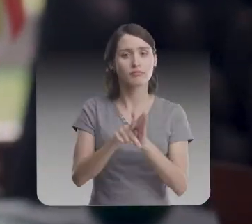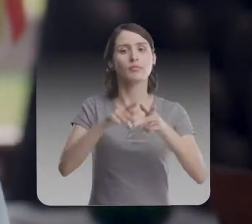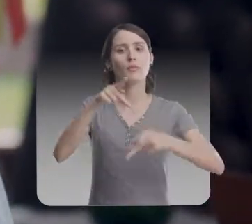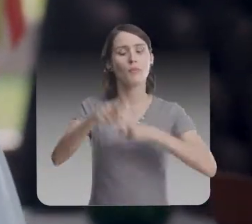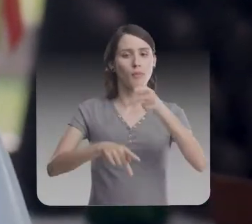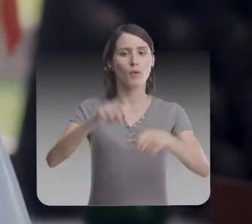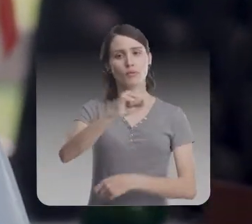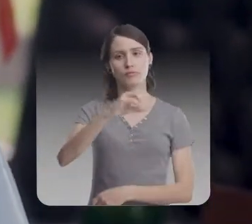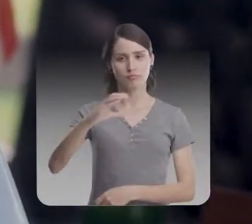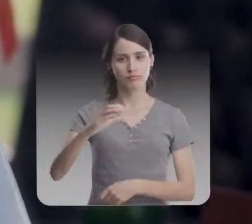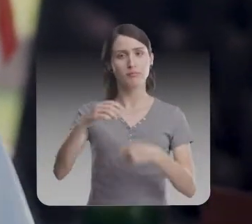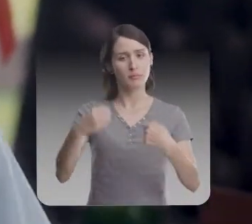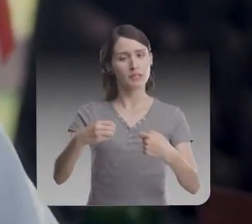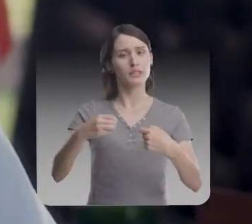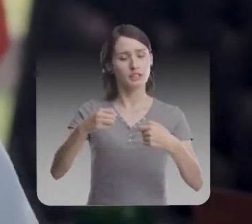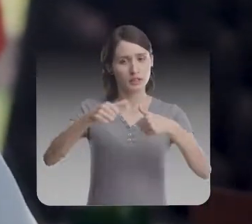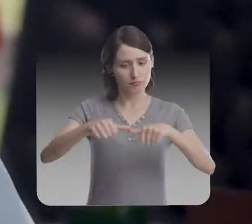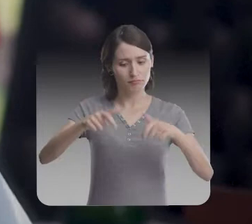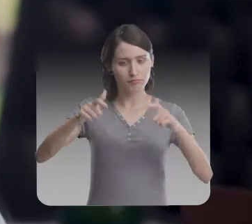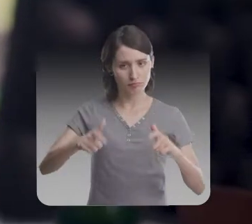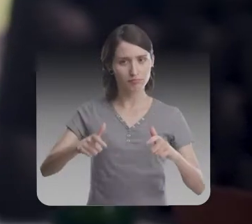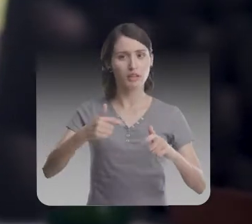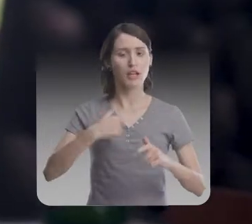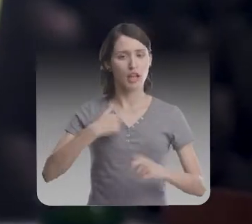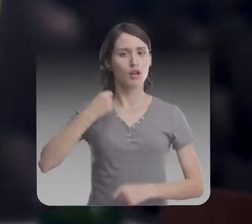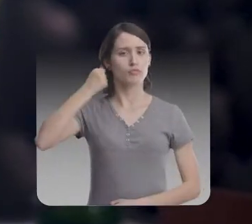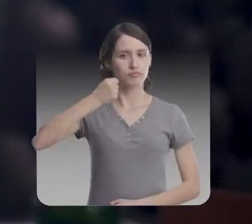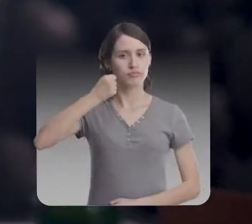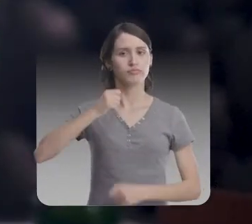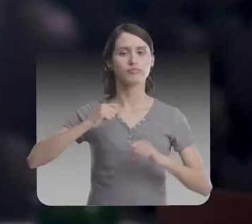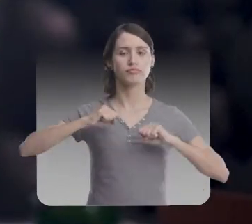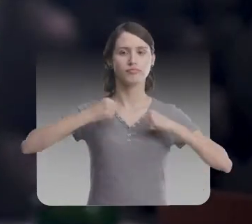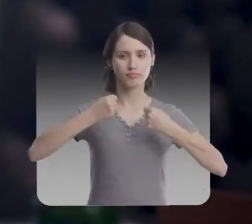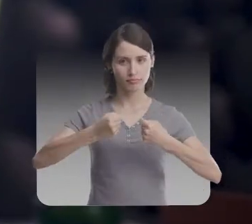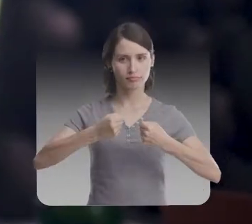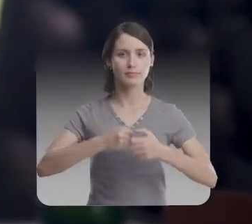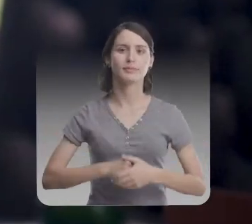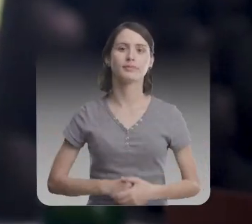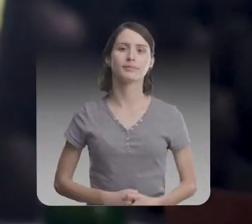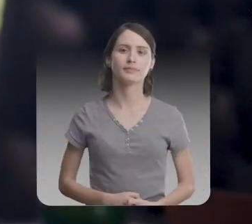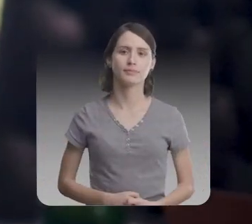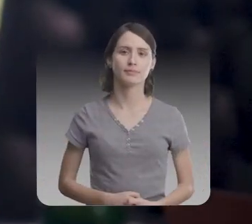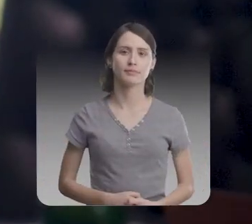suor do povo catarinense, é aqui que eles têm que ficar. Como senador, eu vou comprar essa briga. essa briga.